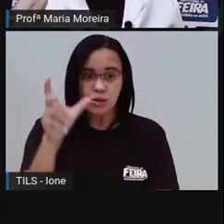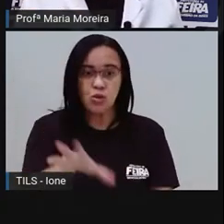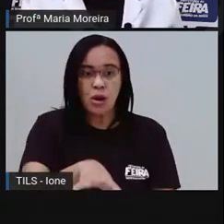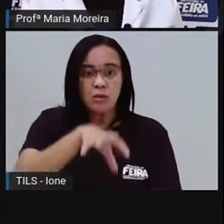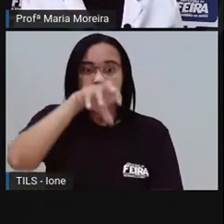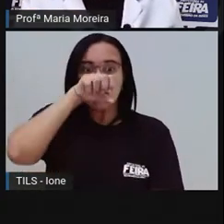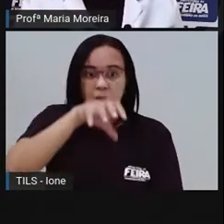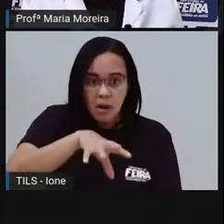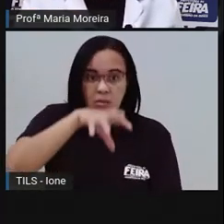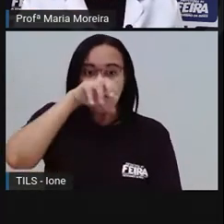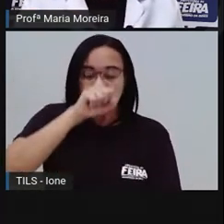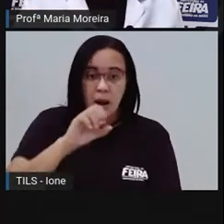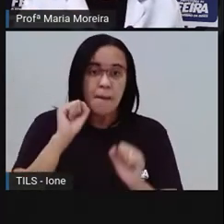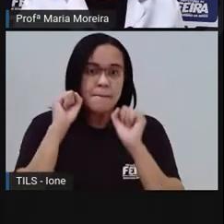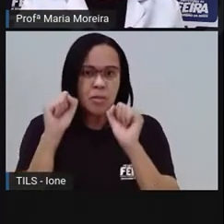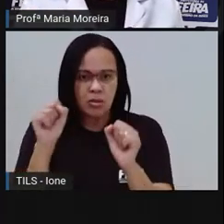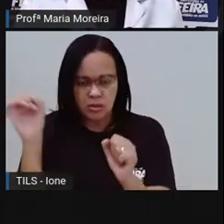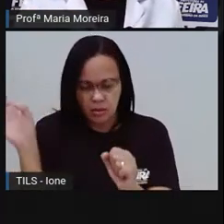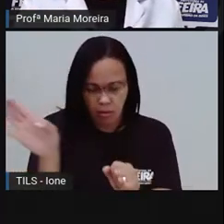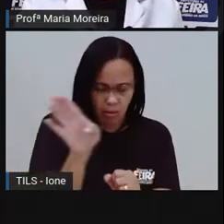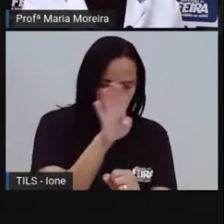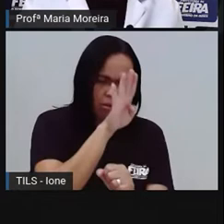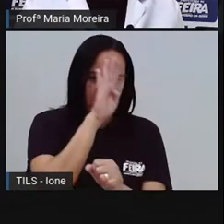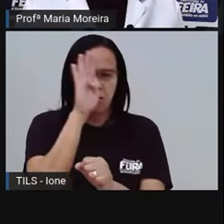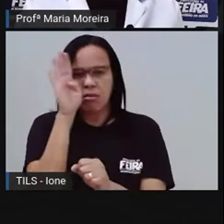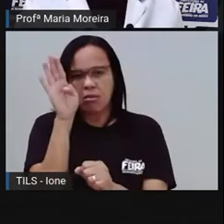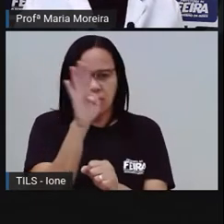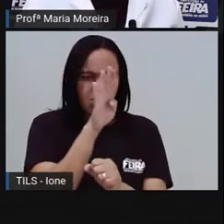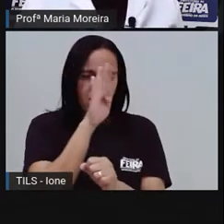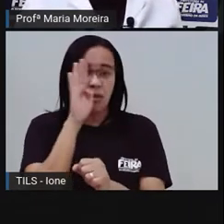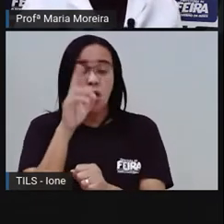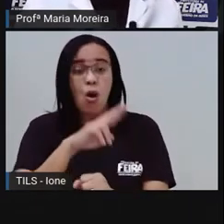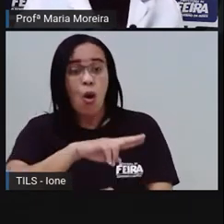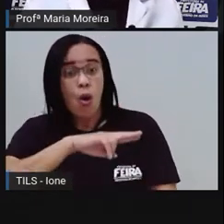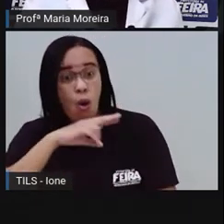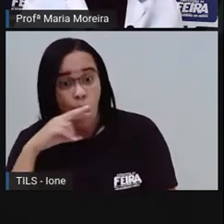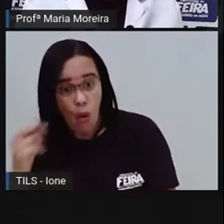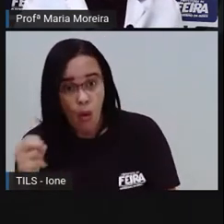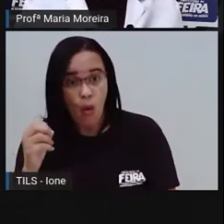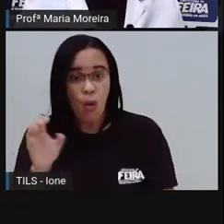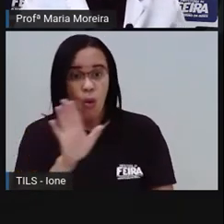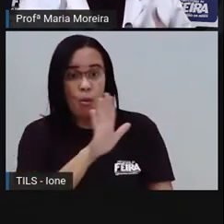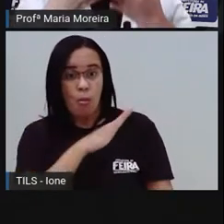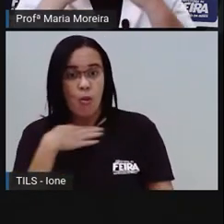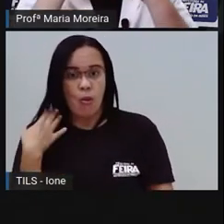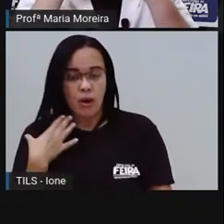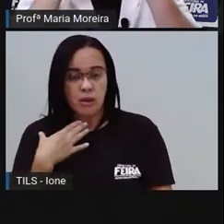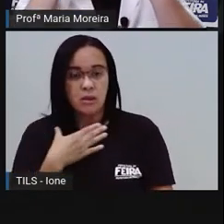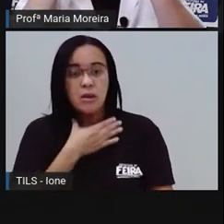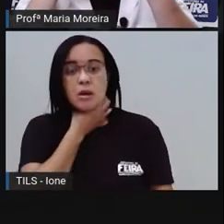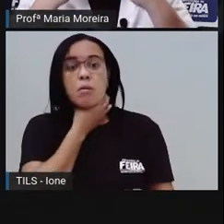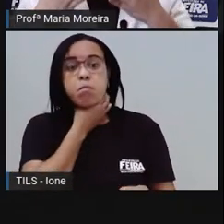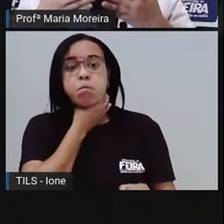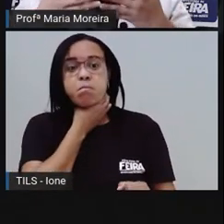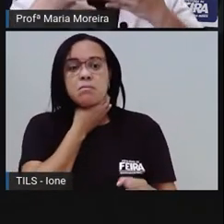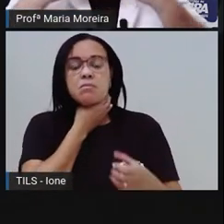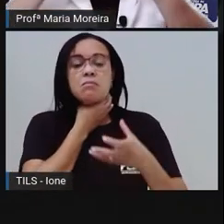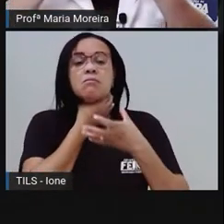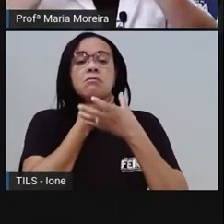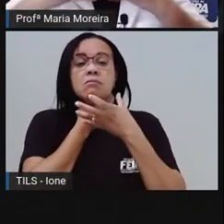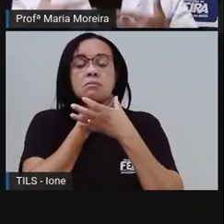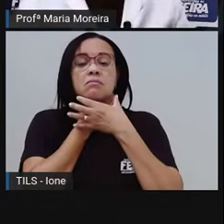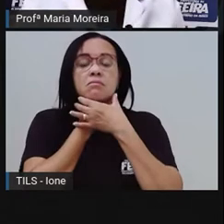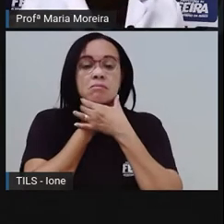vertigem e pode até matar por asfixia. Para quem não sabe o que é asfixia, é quando você não consegue mais, ó,